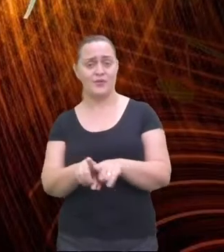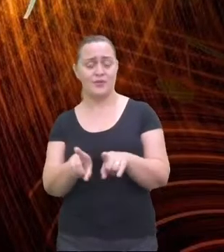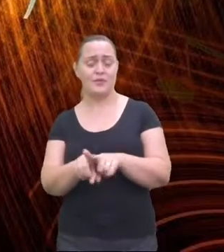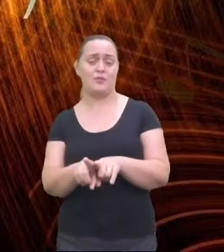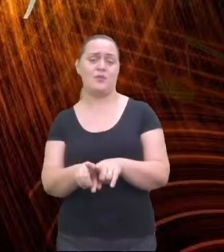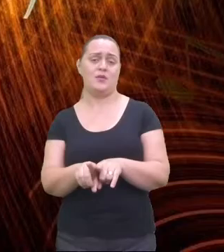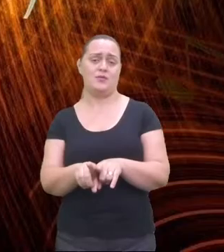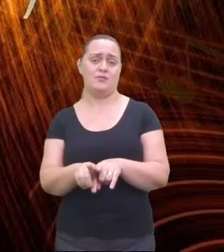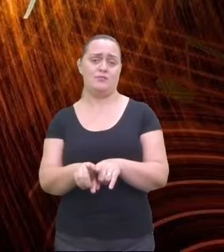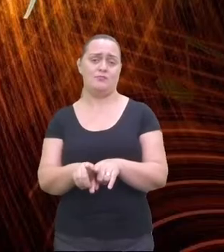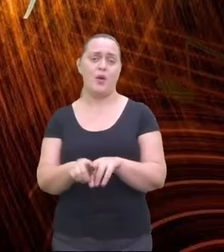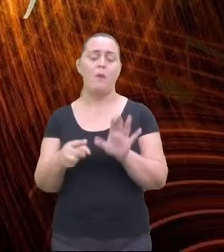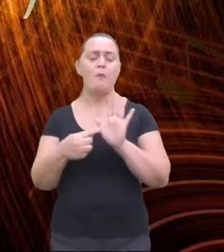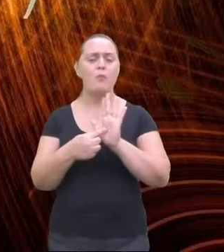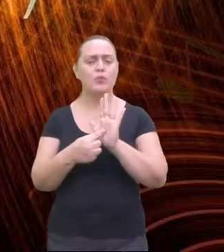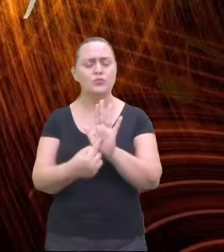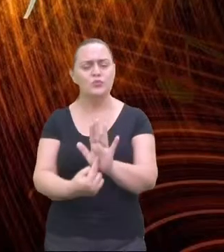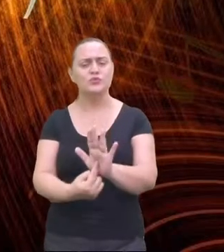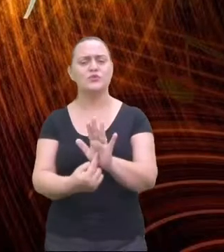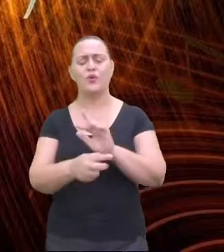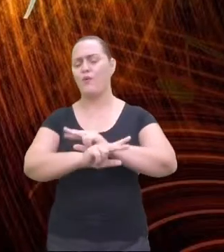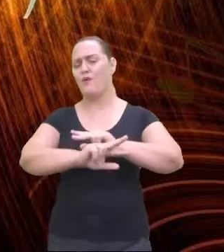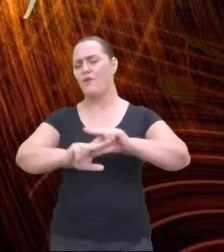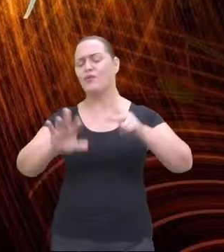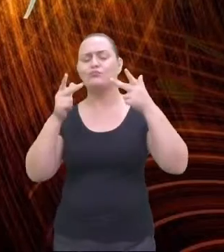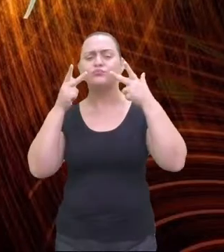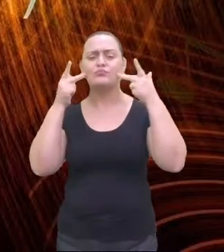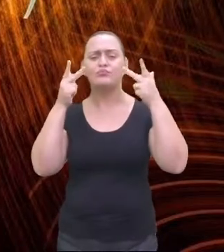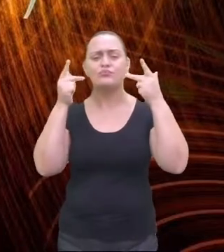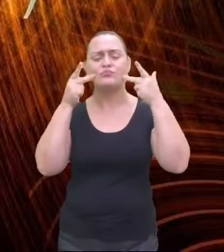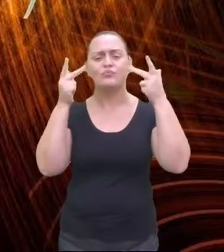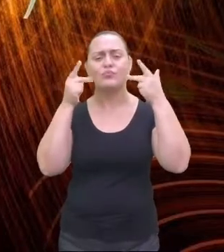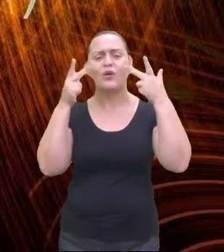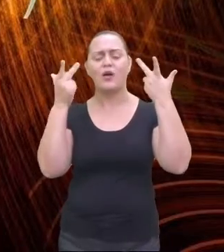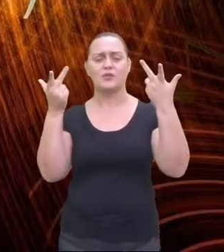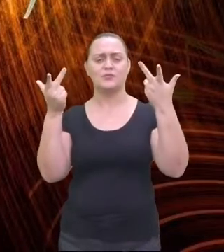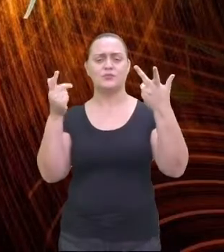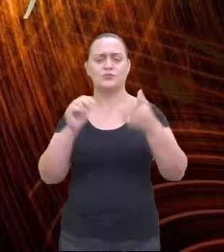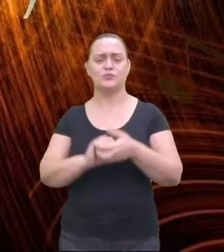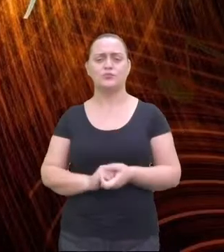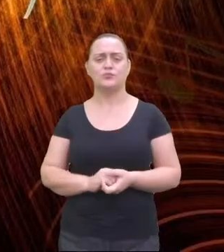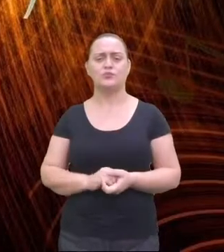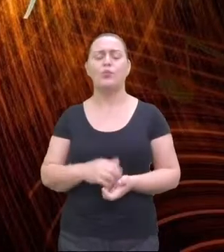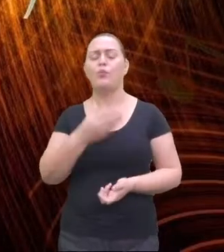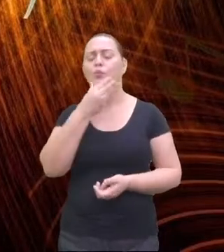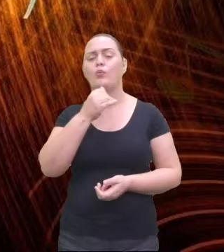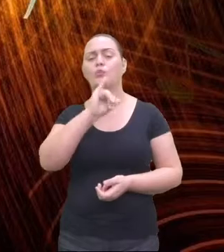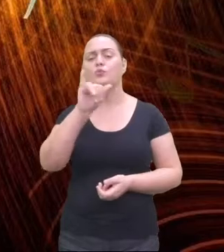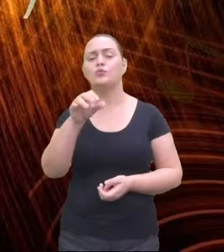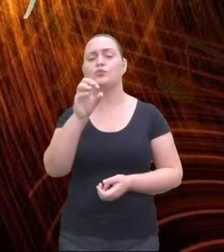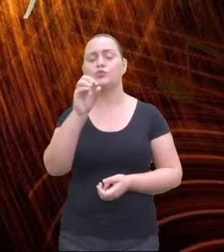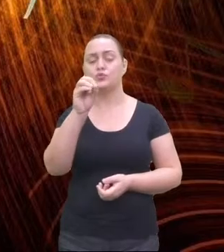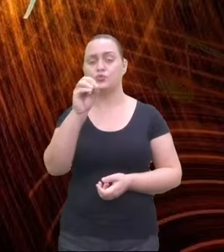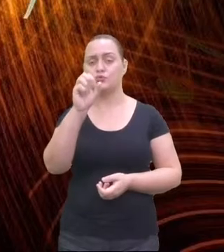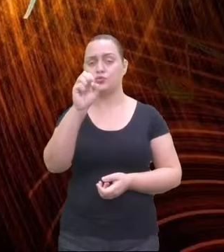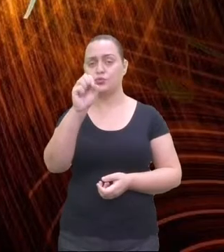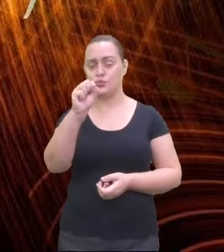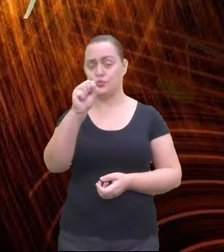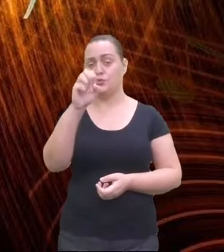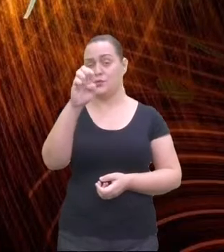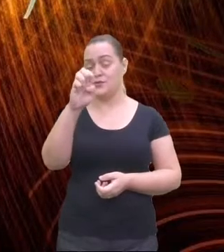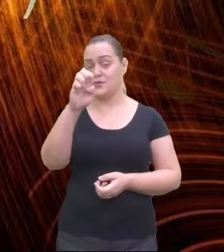anárquicas de José Celso Martínez Correia, um dos maiores exemplos do movimento tropicalista.